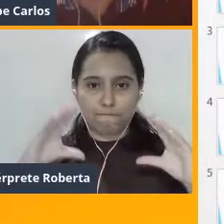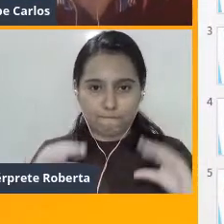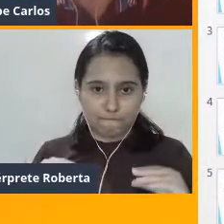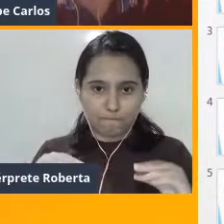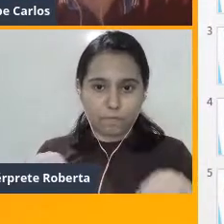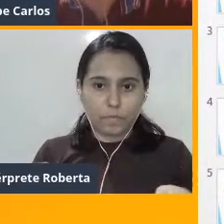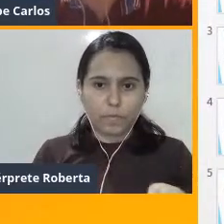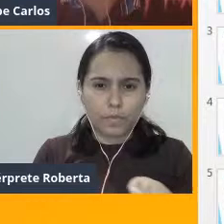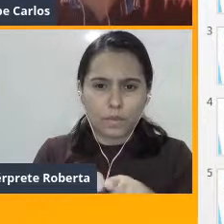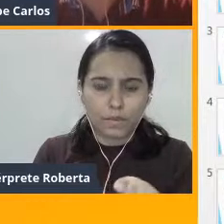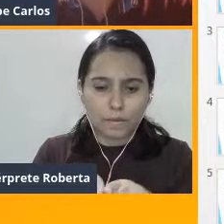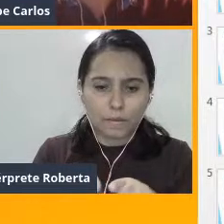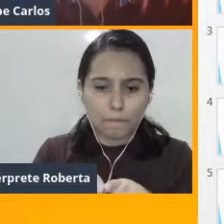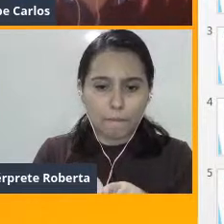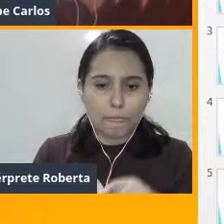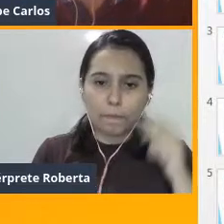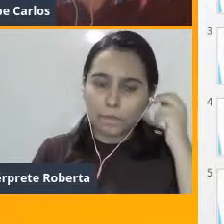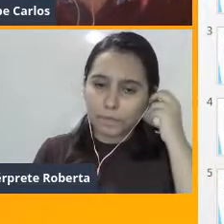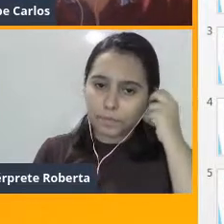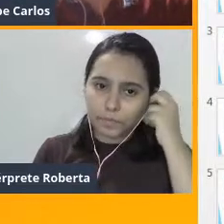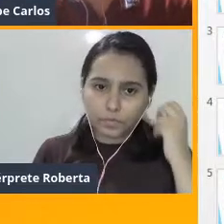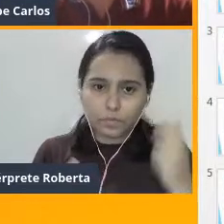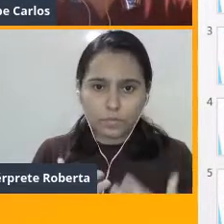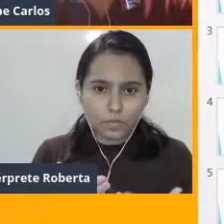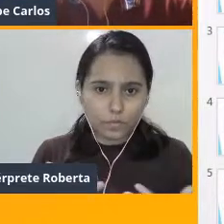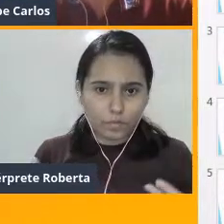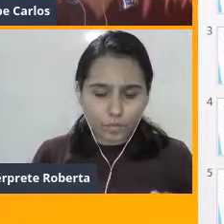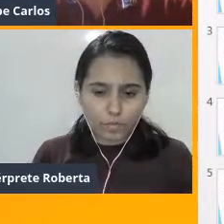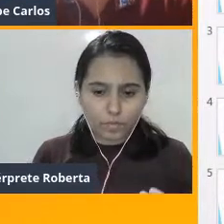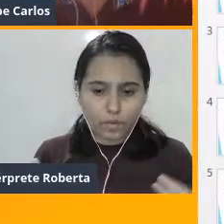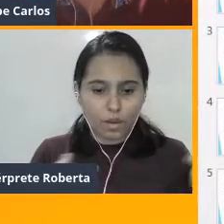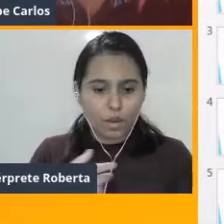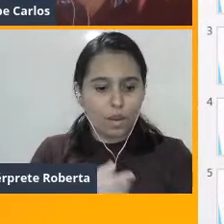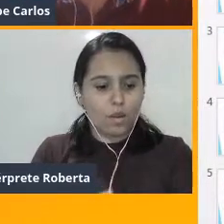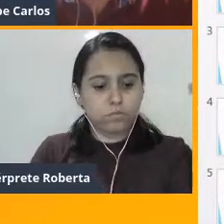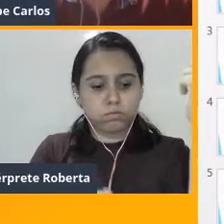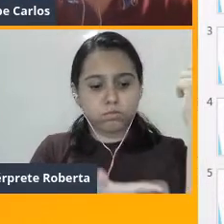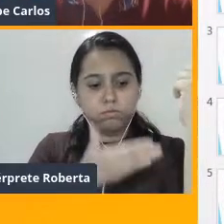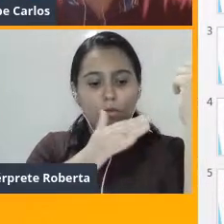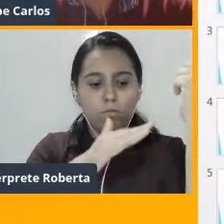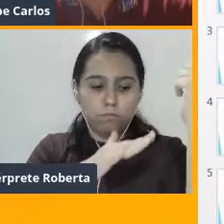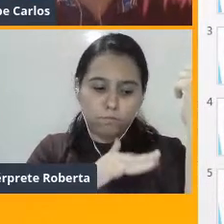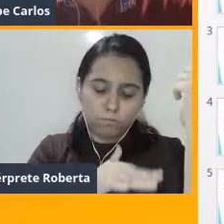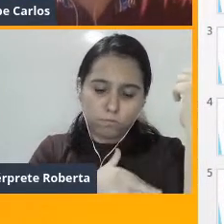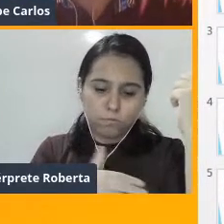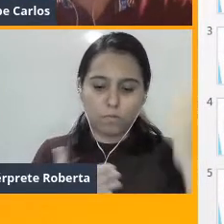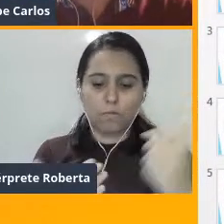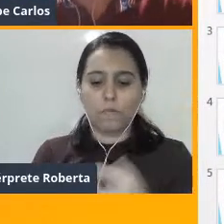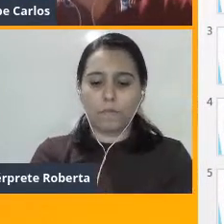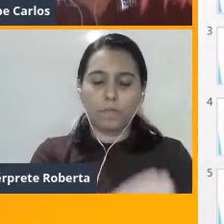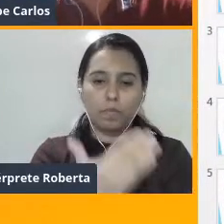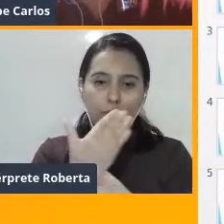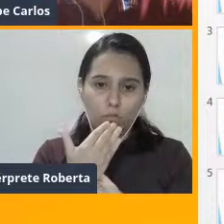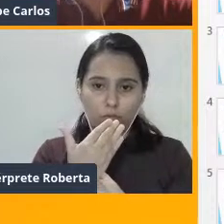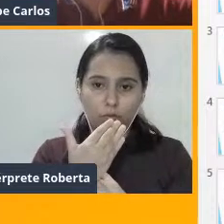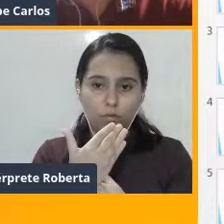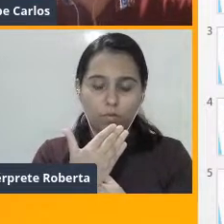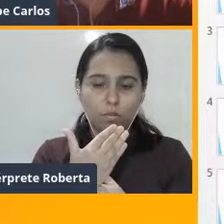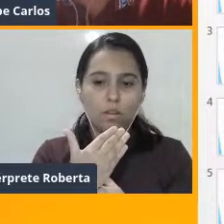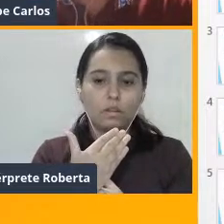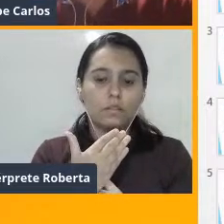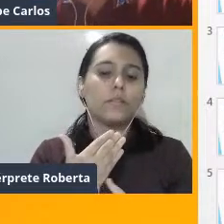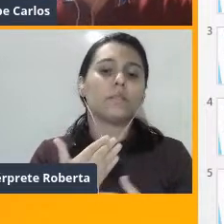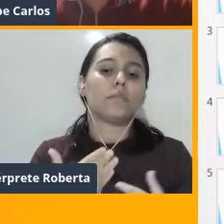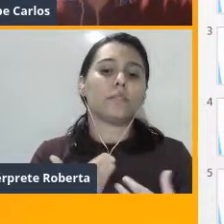a aptidão cardiovascular, reduz a pressão arterial, fortalece o sistema imunológico. Esse ponto muito